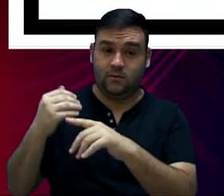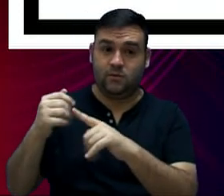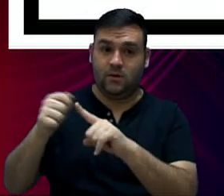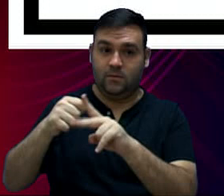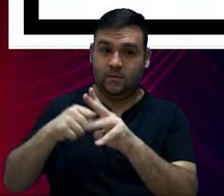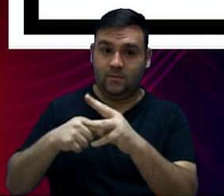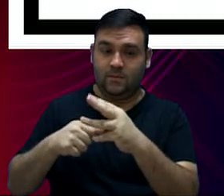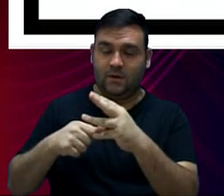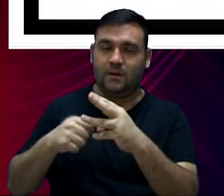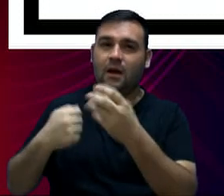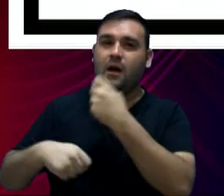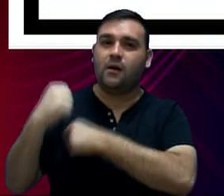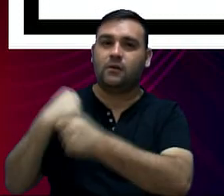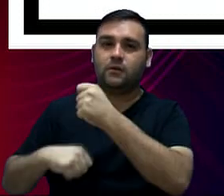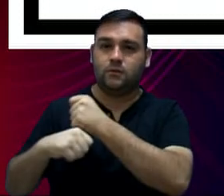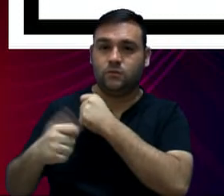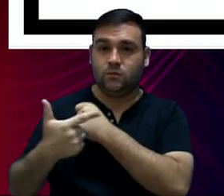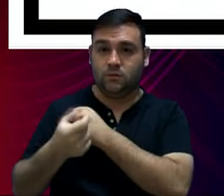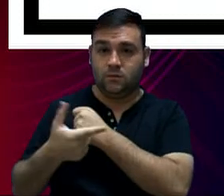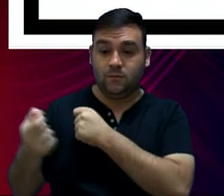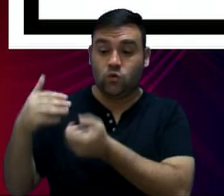quadrimestre de 2020.